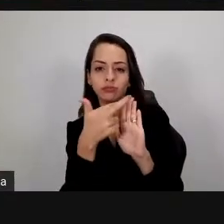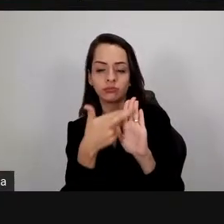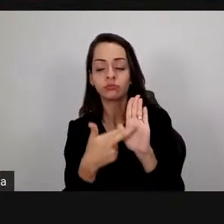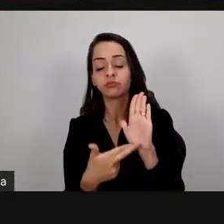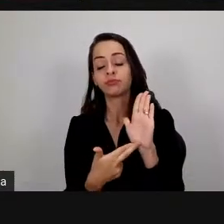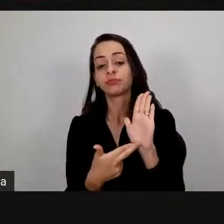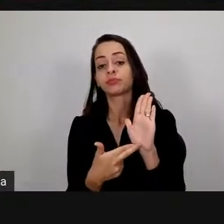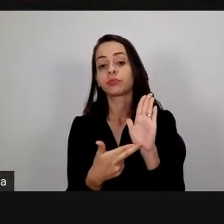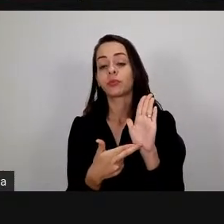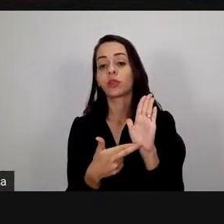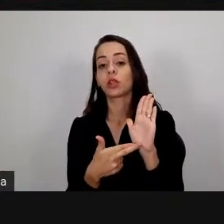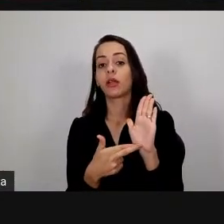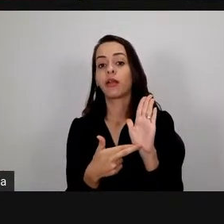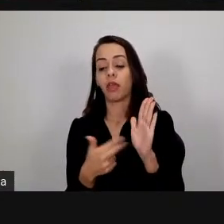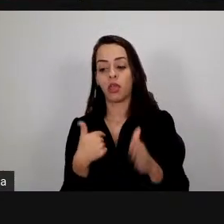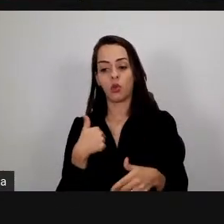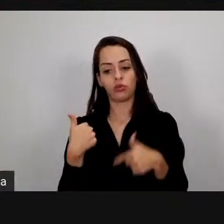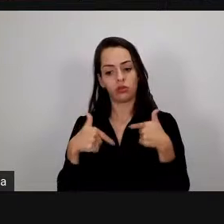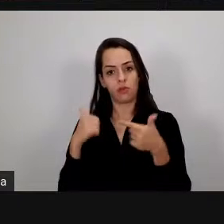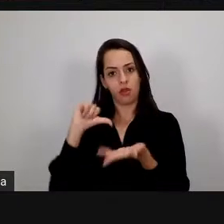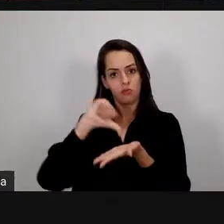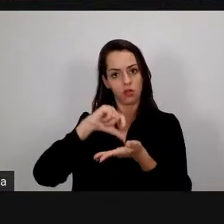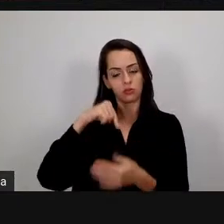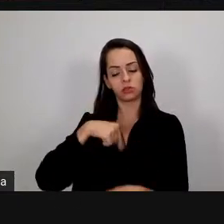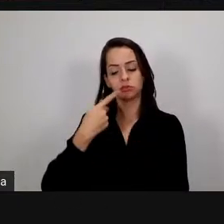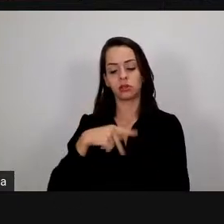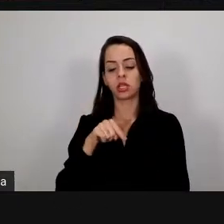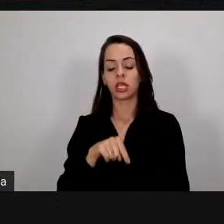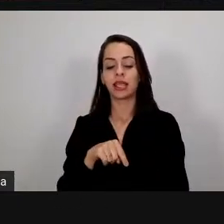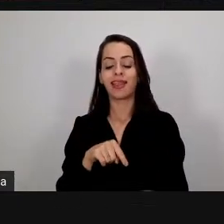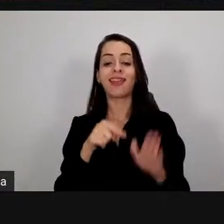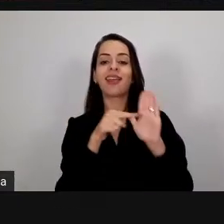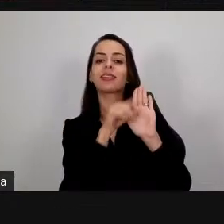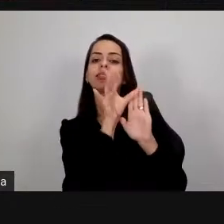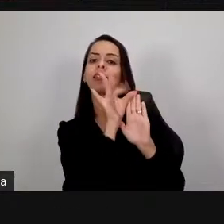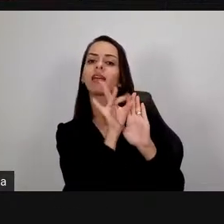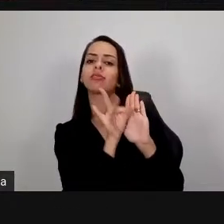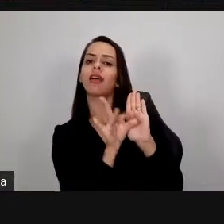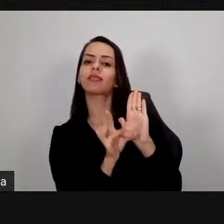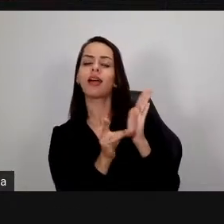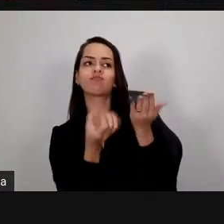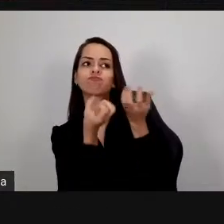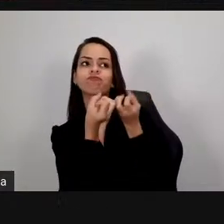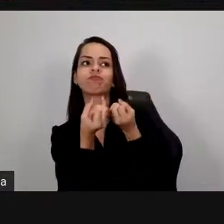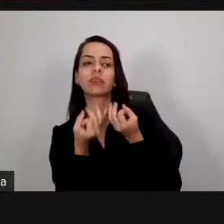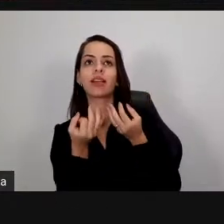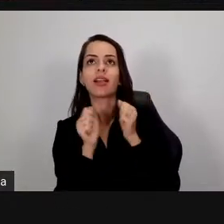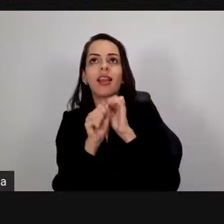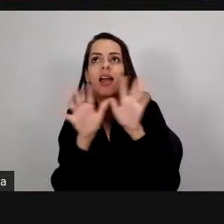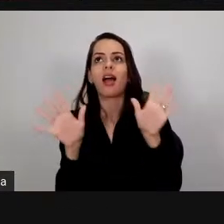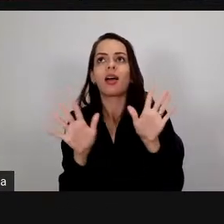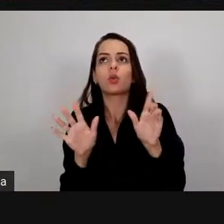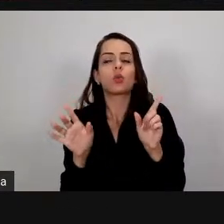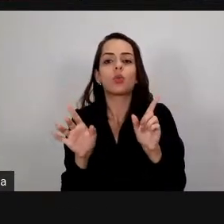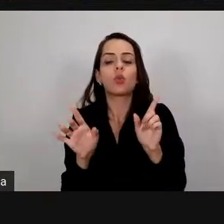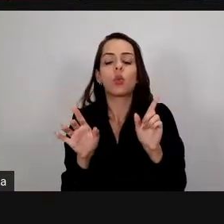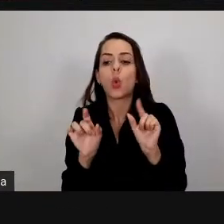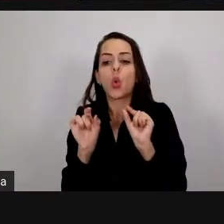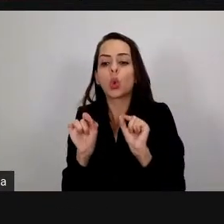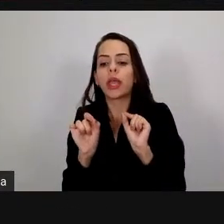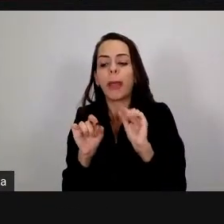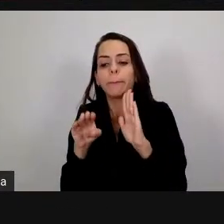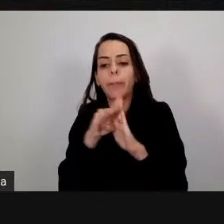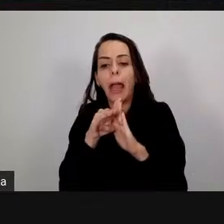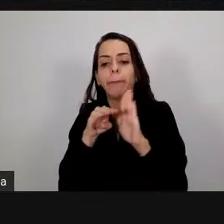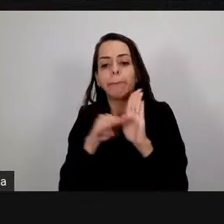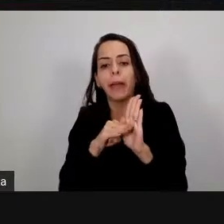delimitam muito bem o que tem que ser feito como tem que ser feito né eles delimitam eles vão dar as